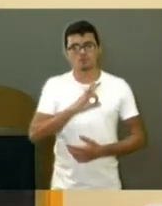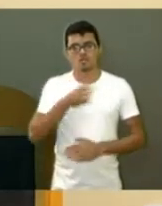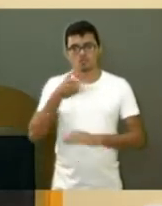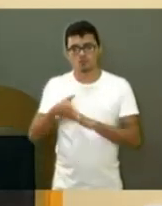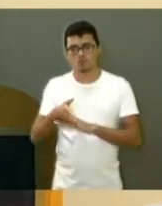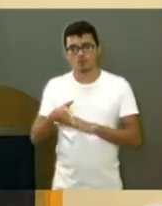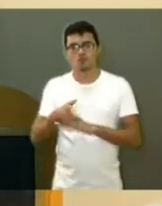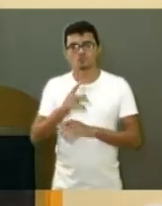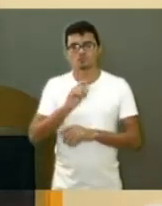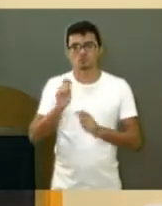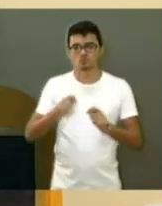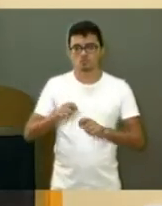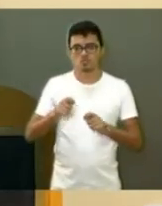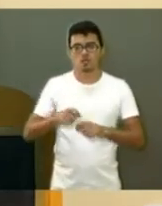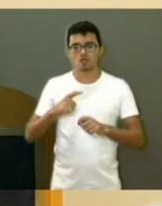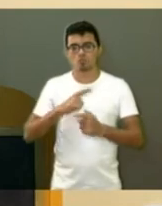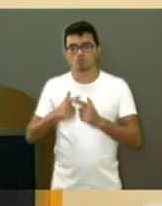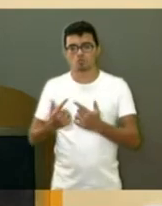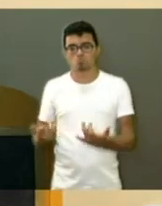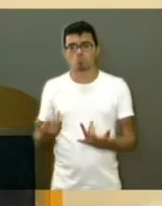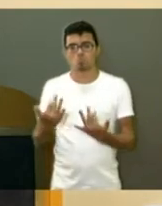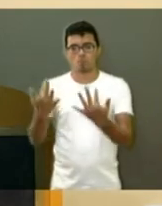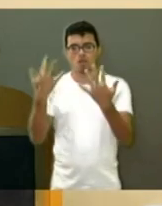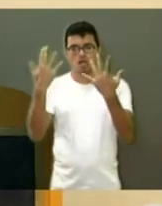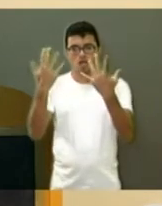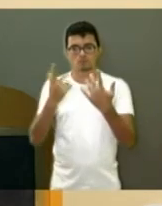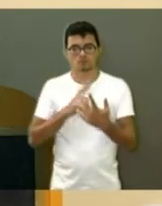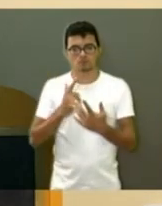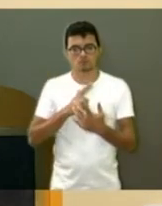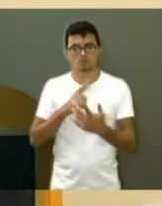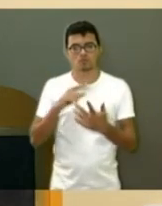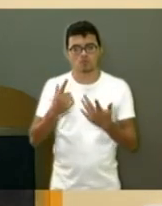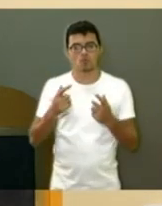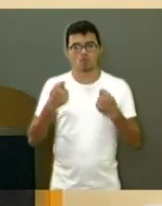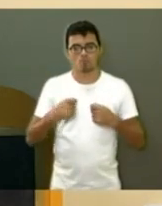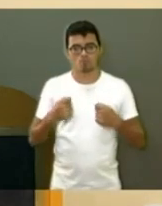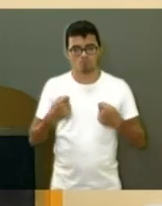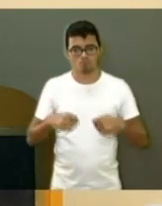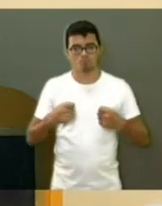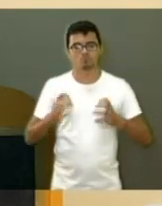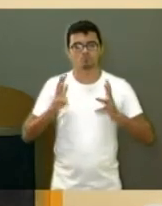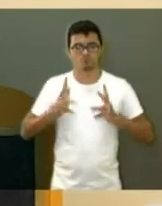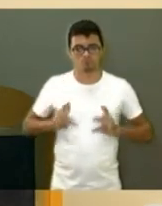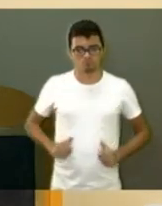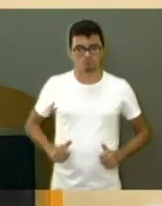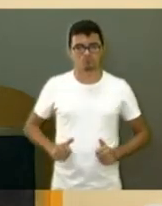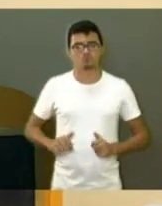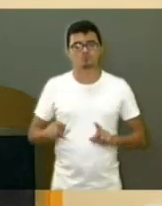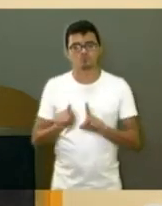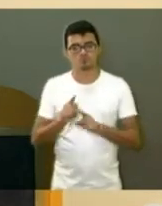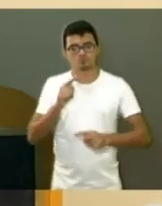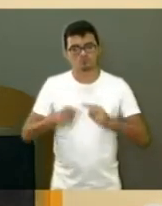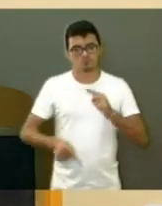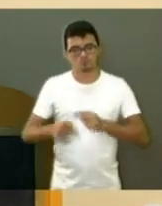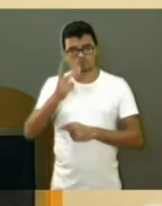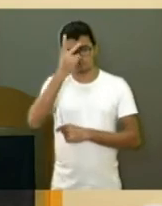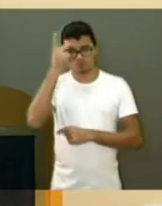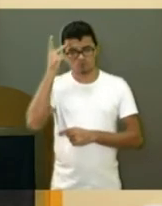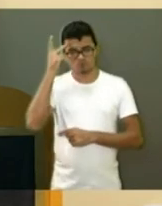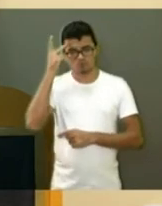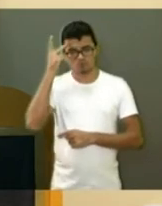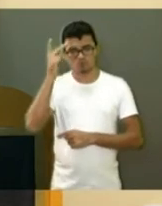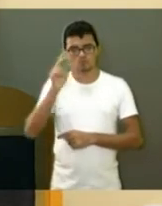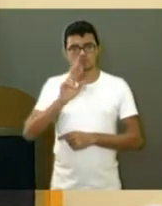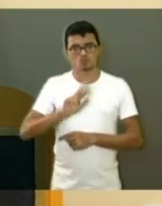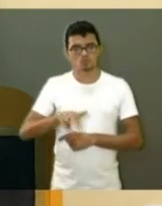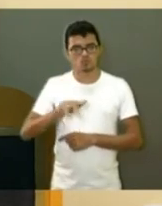condições de entrar naquele meio lá. Então, tem que fazer a limpeza. E proibir também das pessoas. Eu falei carroceiro, mas